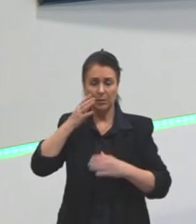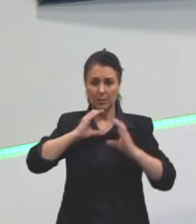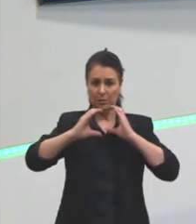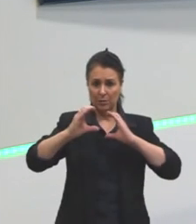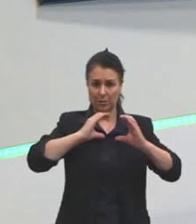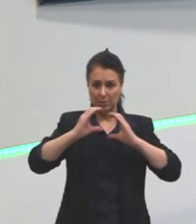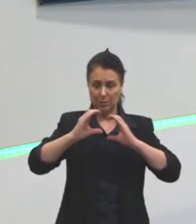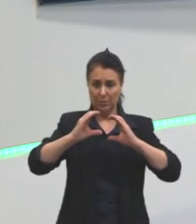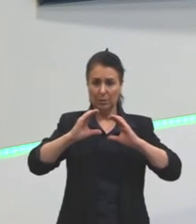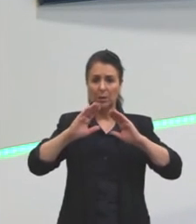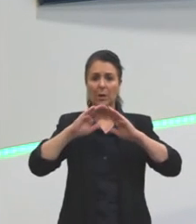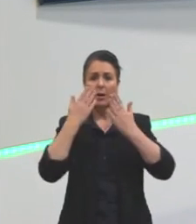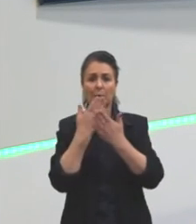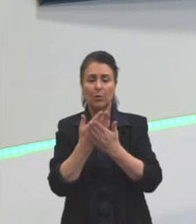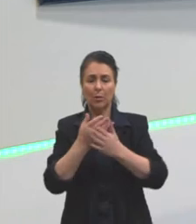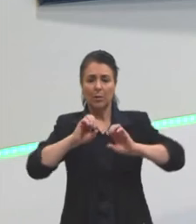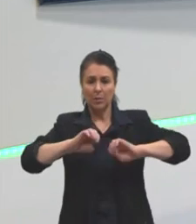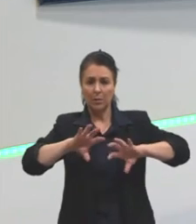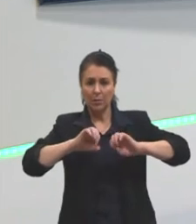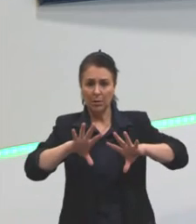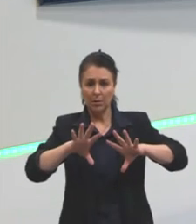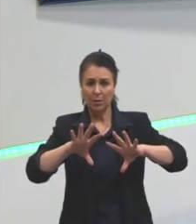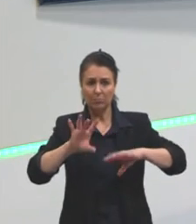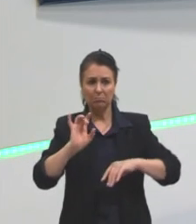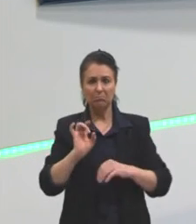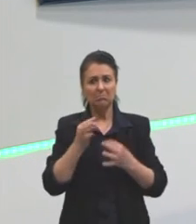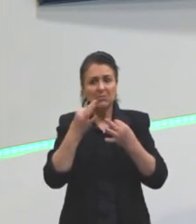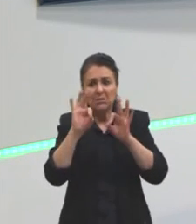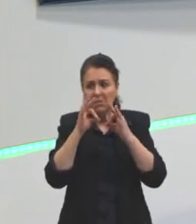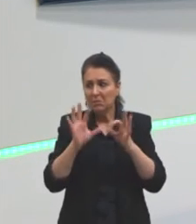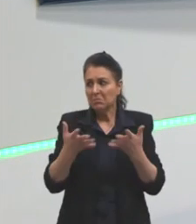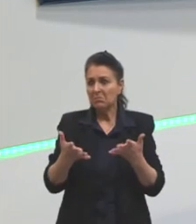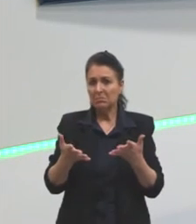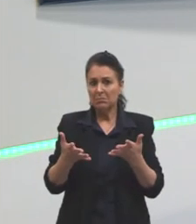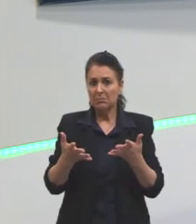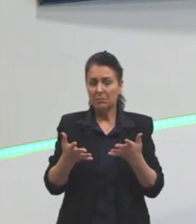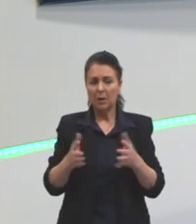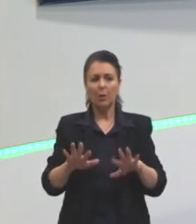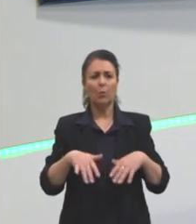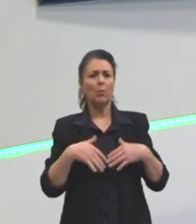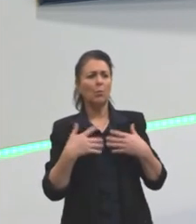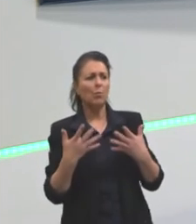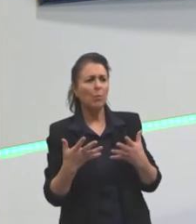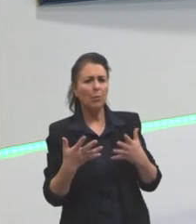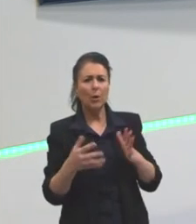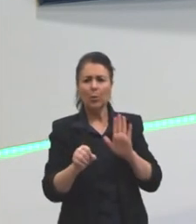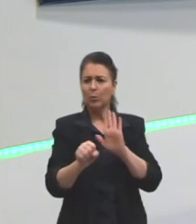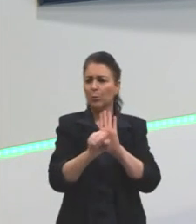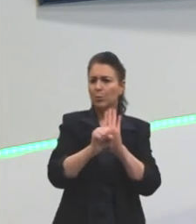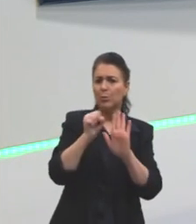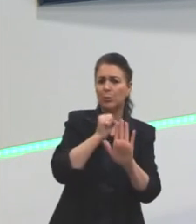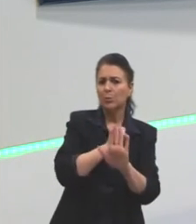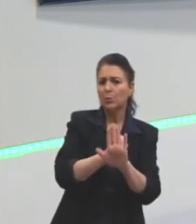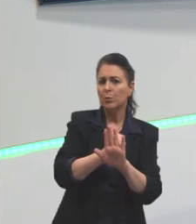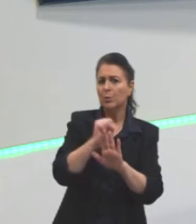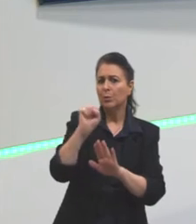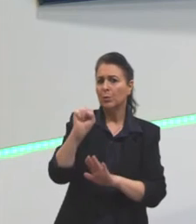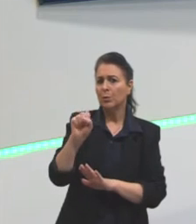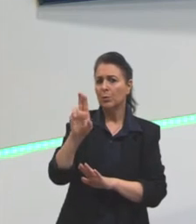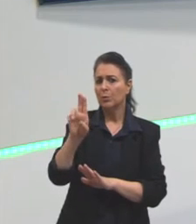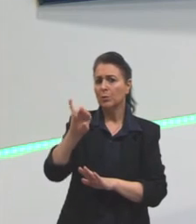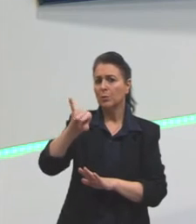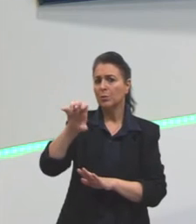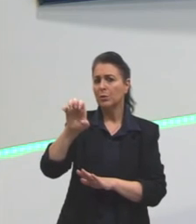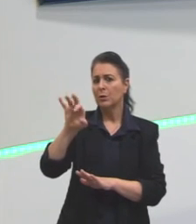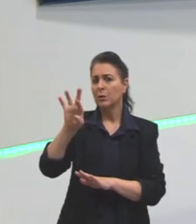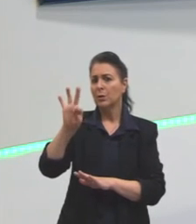escolas trabalham a sintaxe por sintaxe. Vamos olhar qual é o sujeito. Mas para que isso? E como